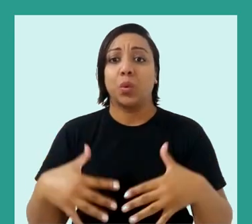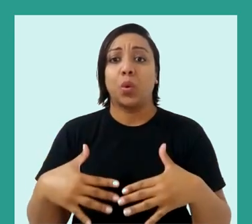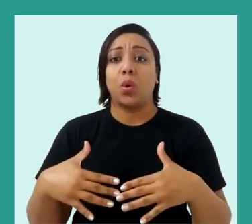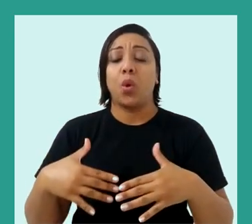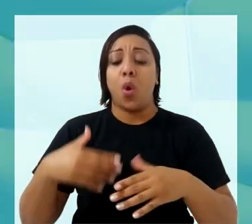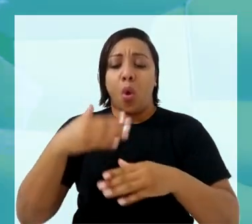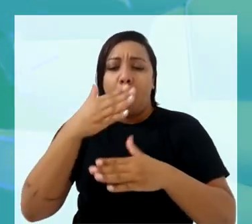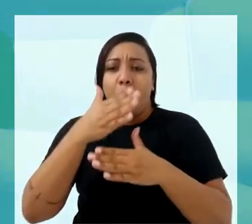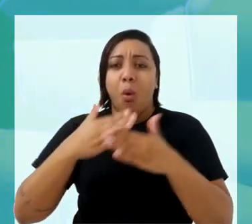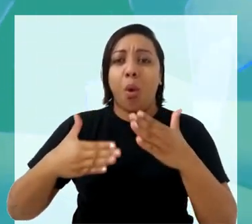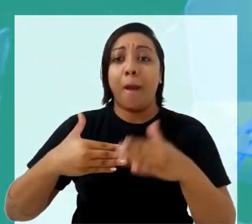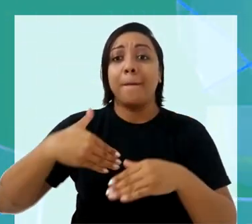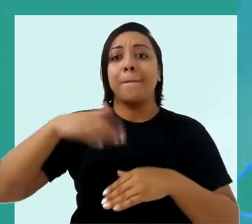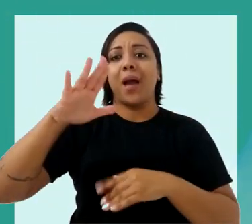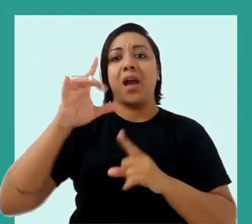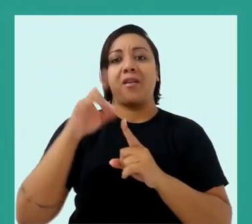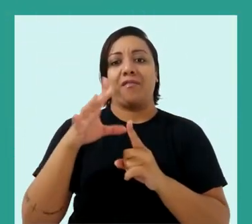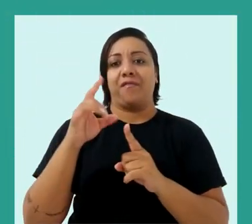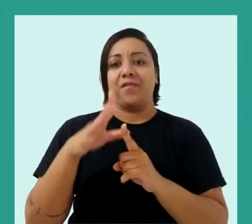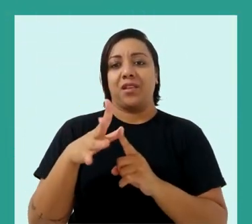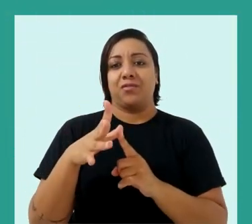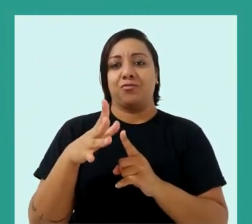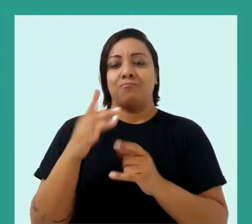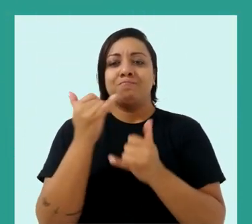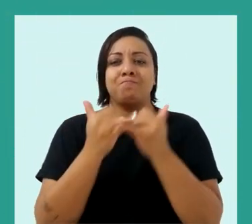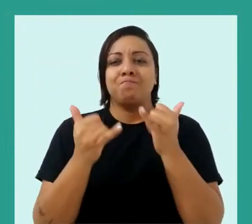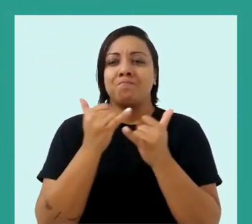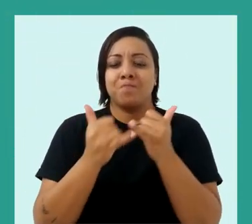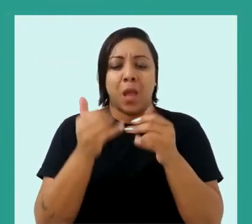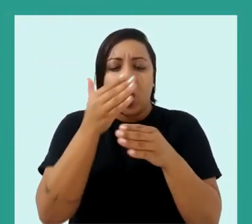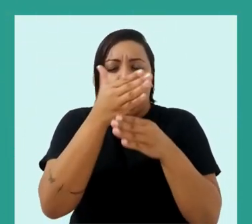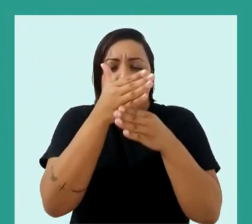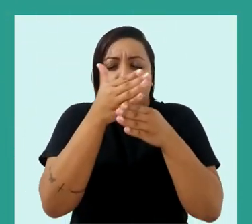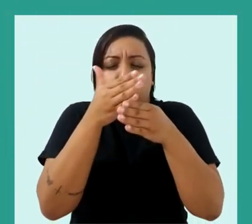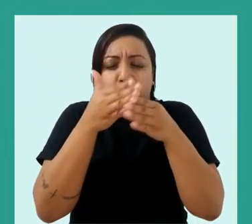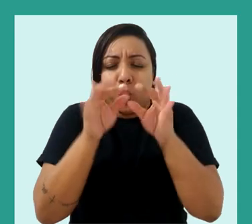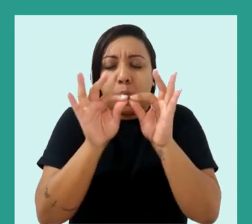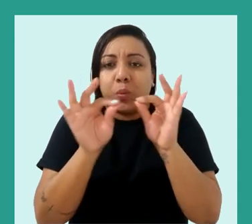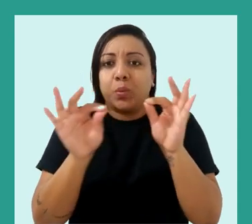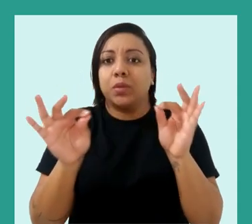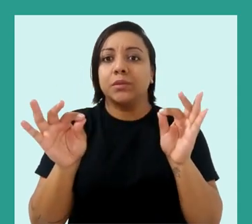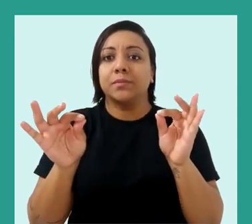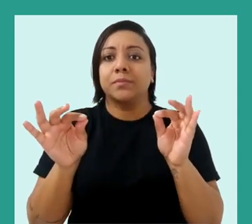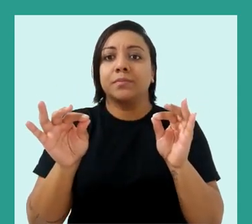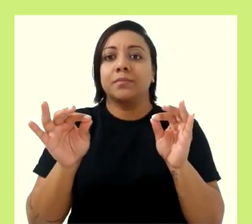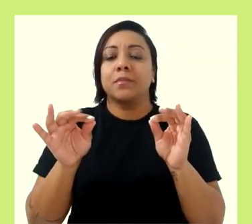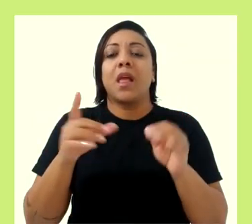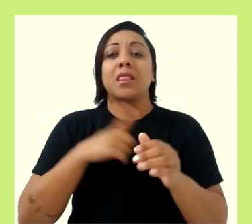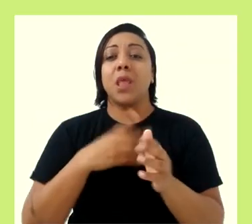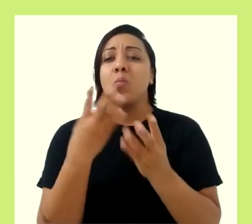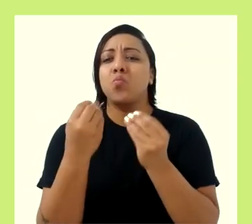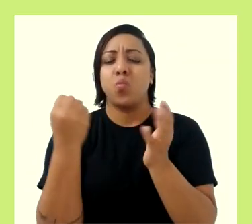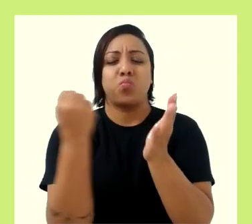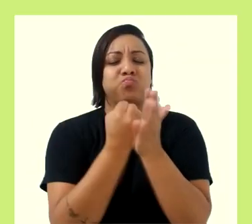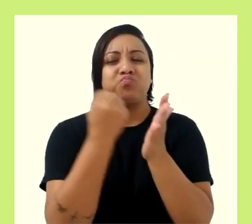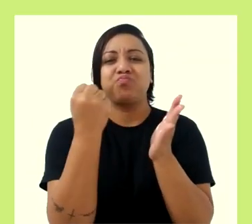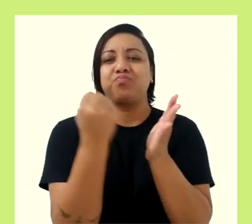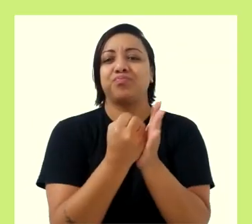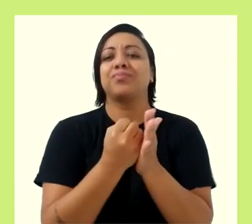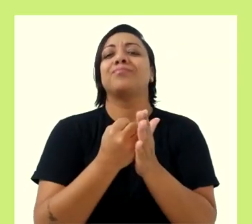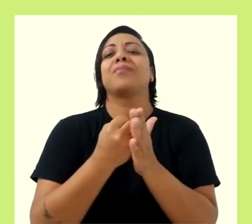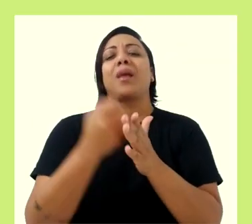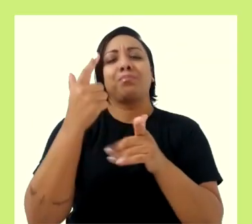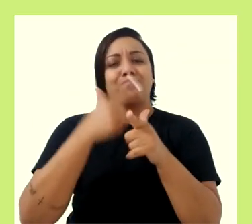muito perigosas. Cortam quatro vezes mais que o vidro. É como se fosse uma navalha muito afiada. Existem